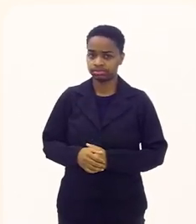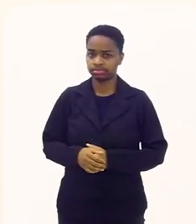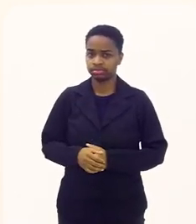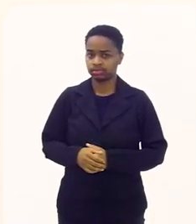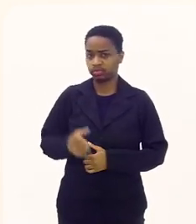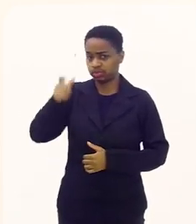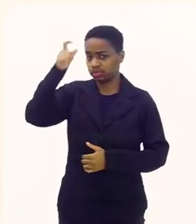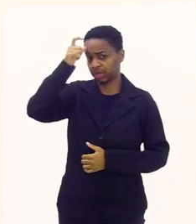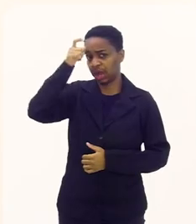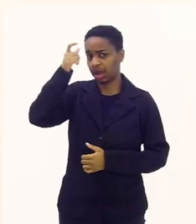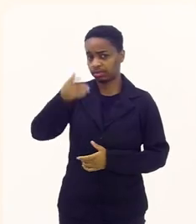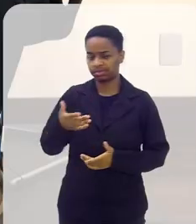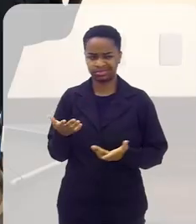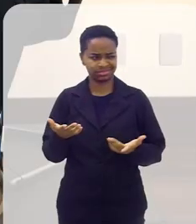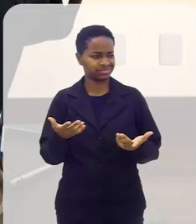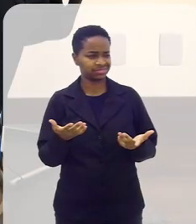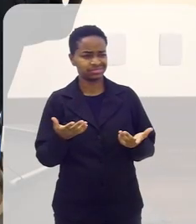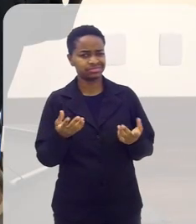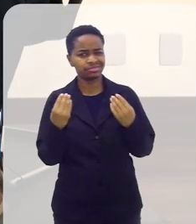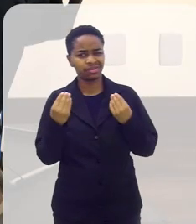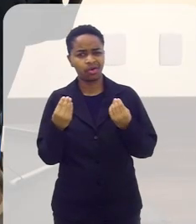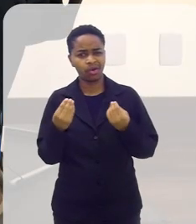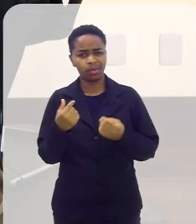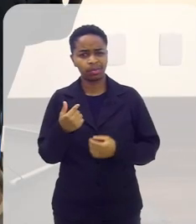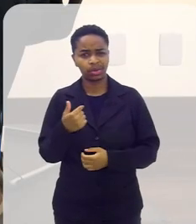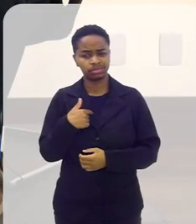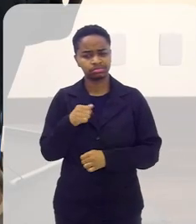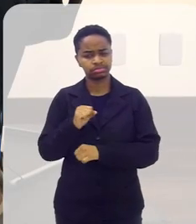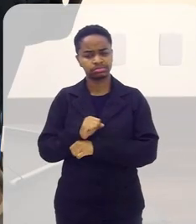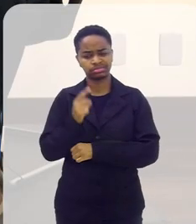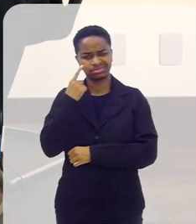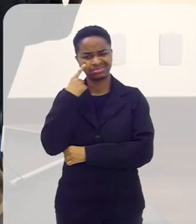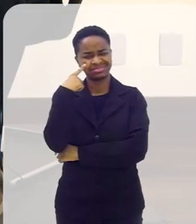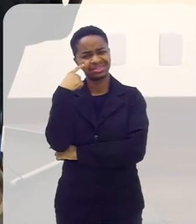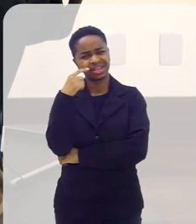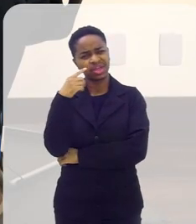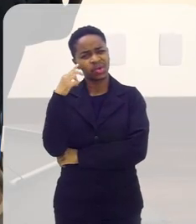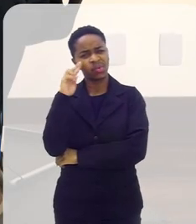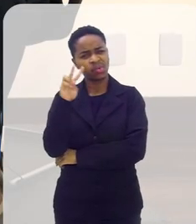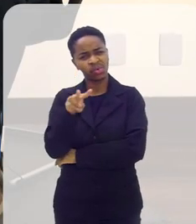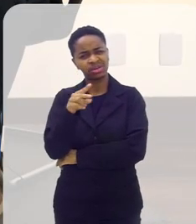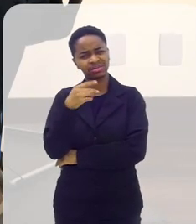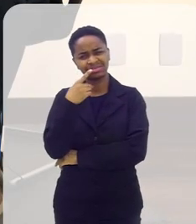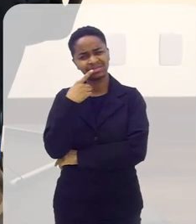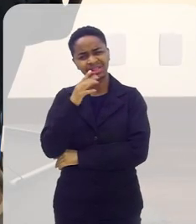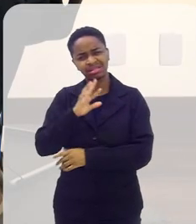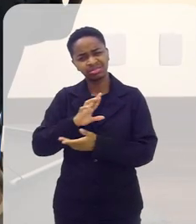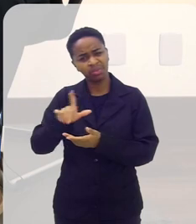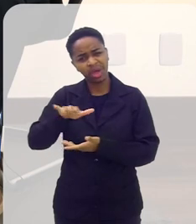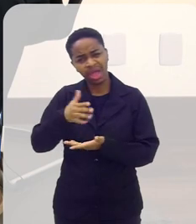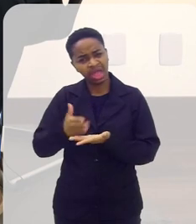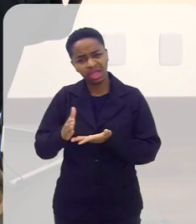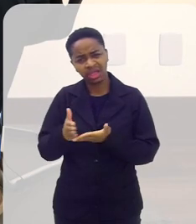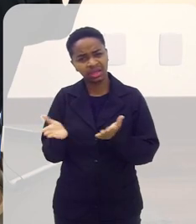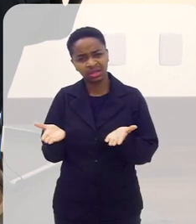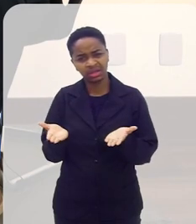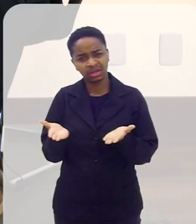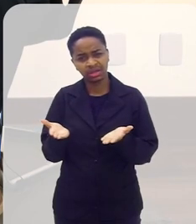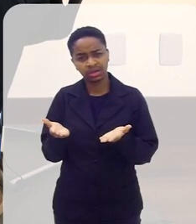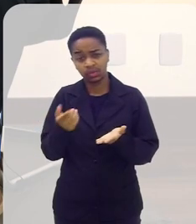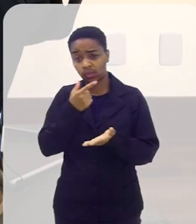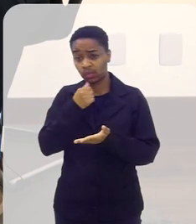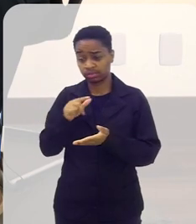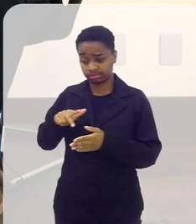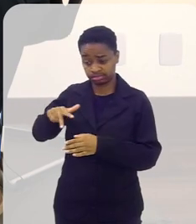mesma hora de chifrudo eu falei que que é isso gente aí eu parei mesmo né falei parei que tem que preparar ele falou não é nada disso